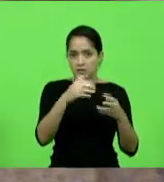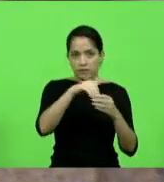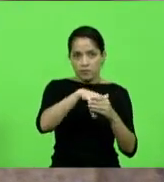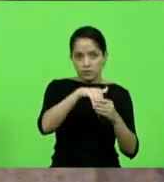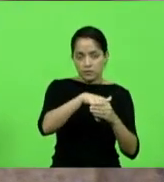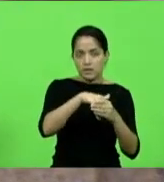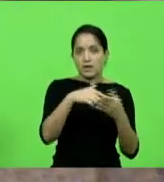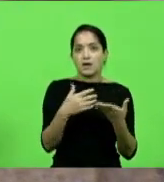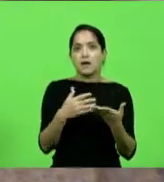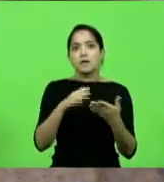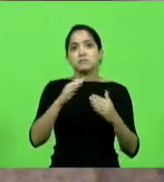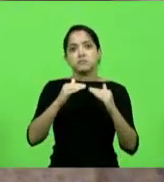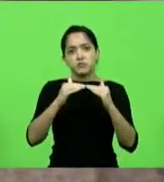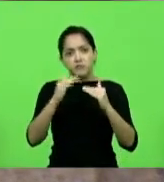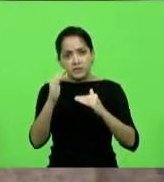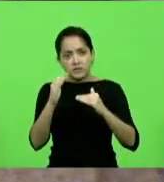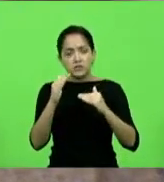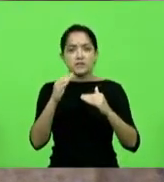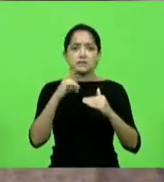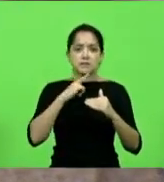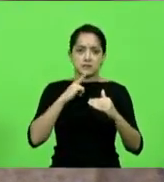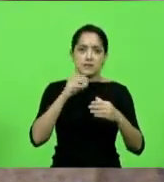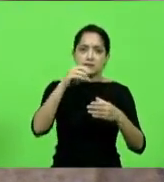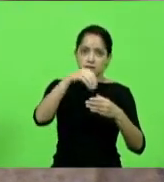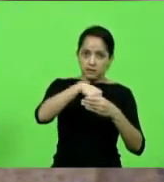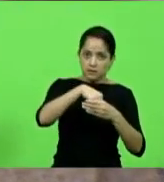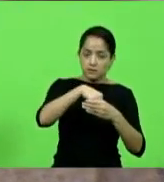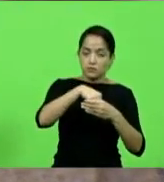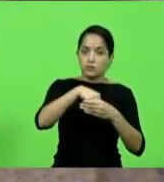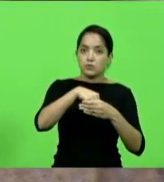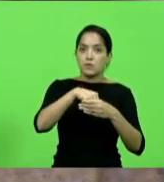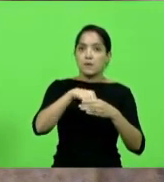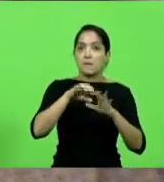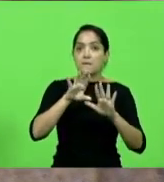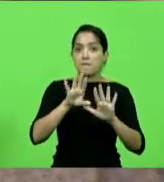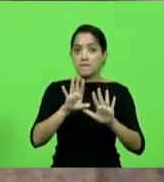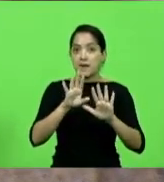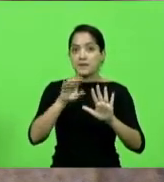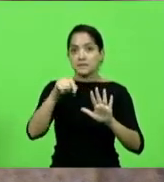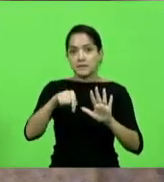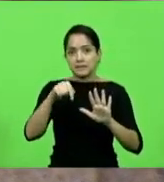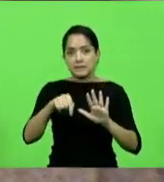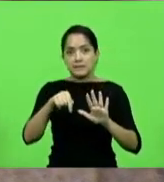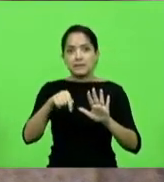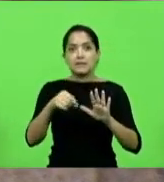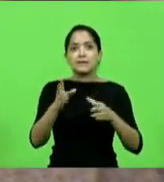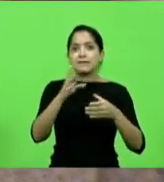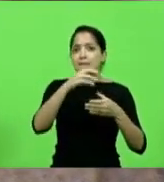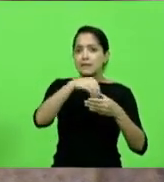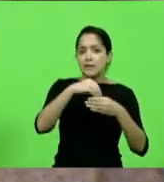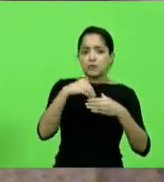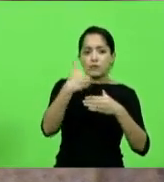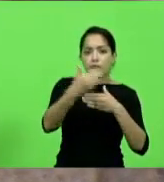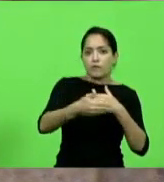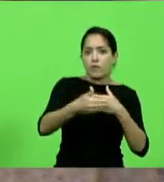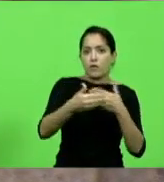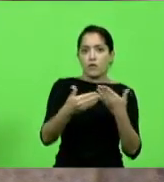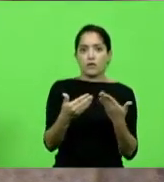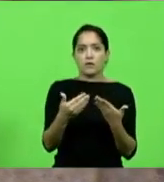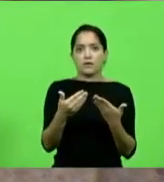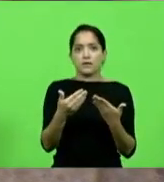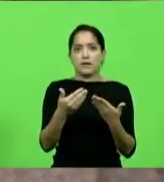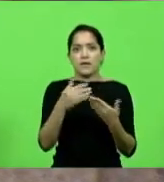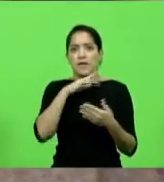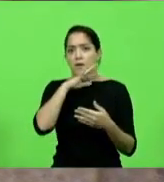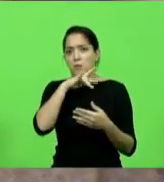Temos divergências dentro do partido e dentro do bloco e ninguém aqui nessa casa, nem dentro do PSL, se torna vilão por votar sim